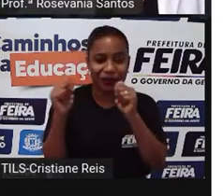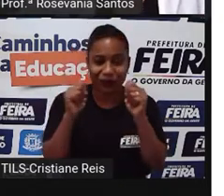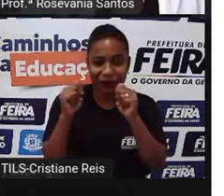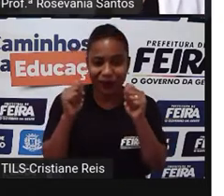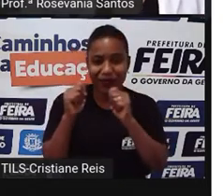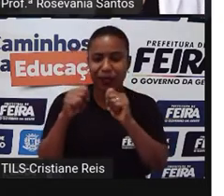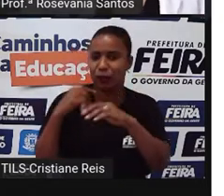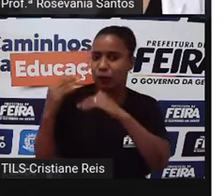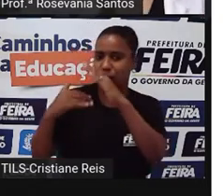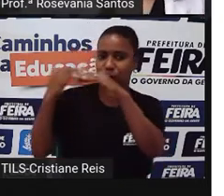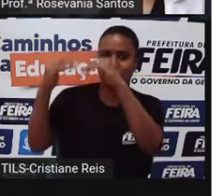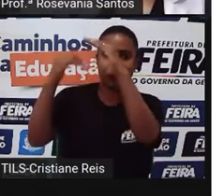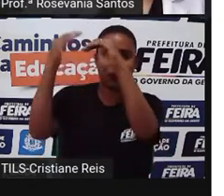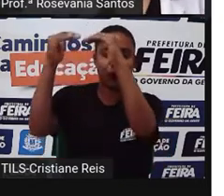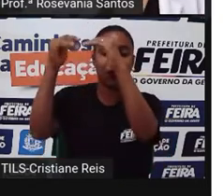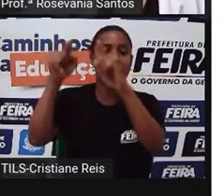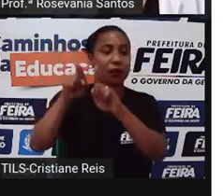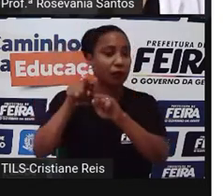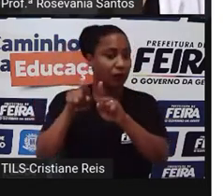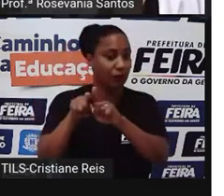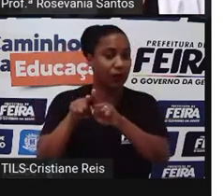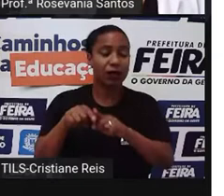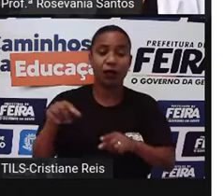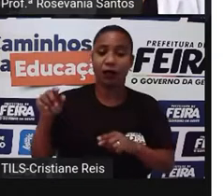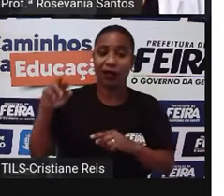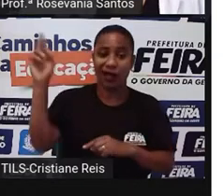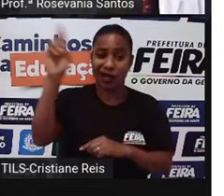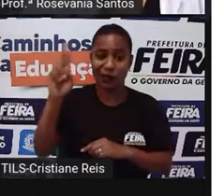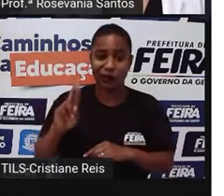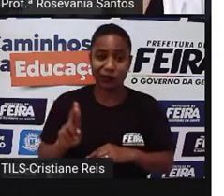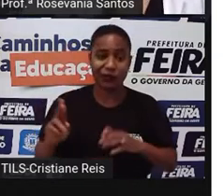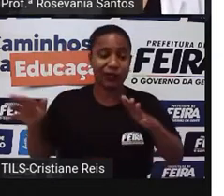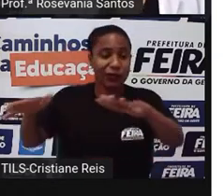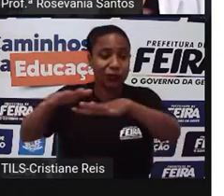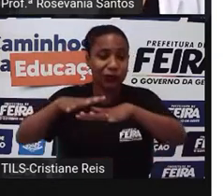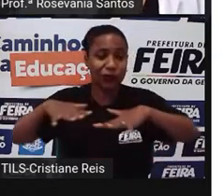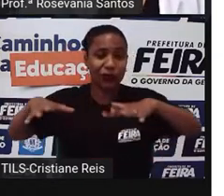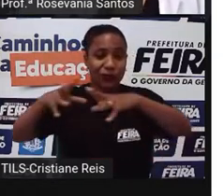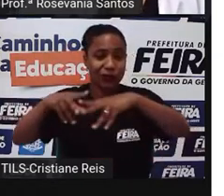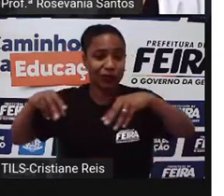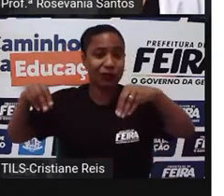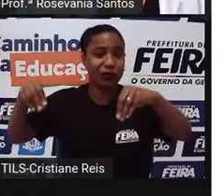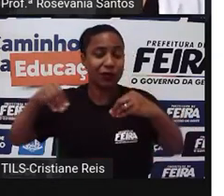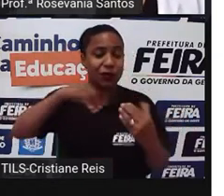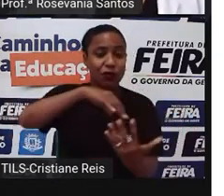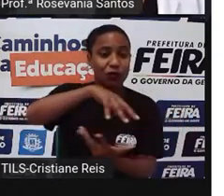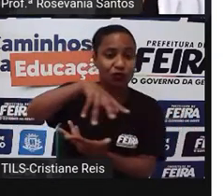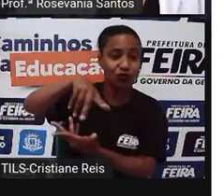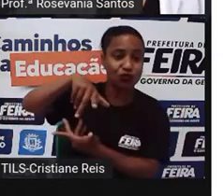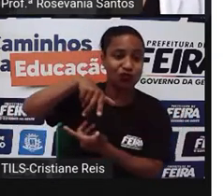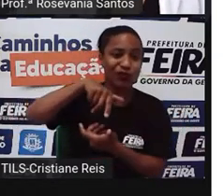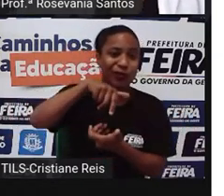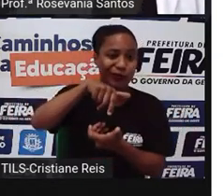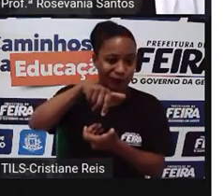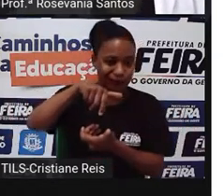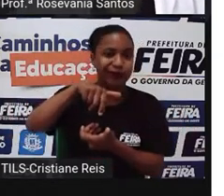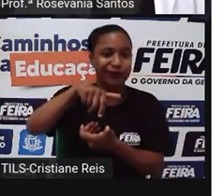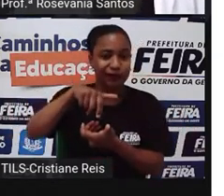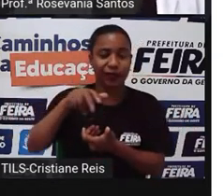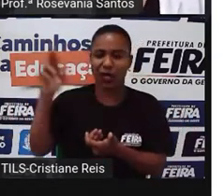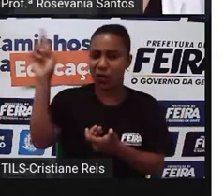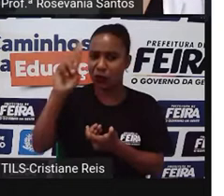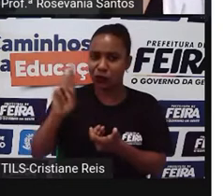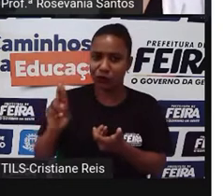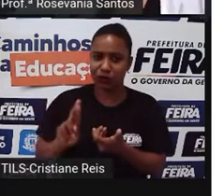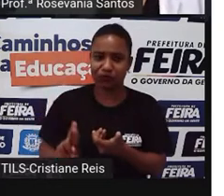também do poder geopolítico que ele exerce no mundo e que, né? Durante a história sempre exerceu. Então, a Rússia